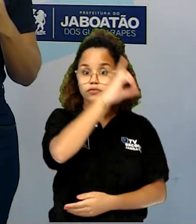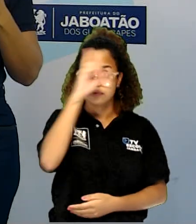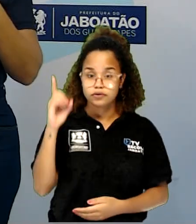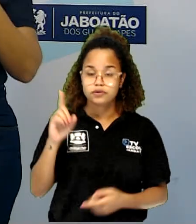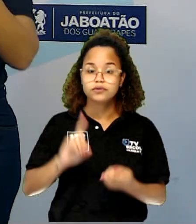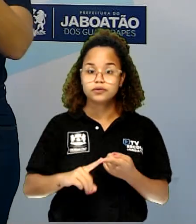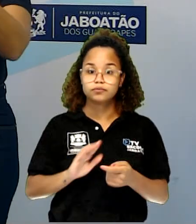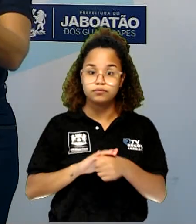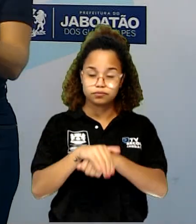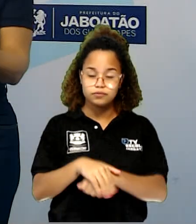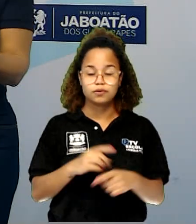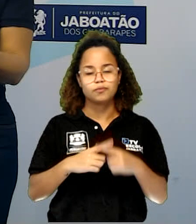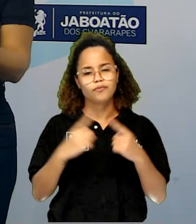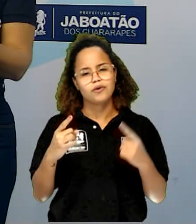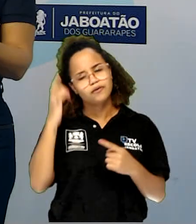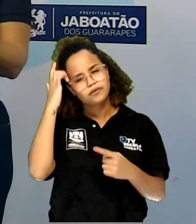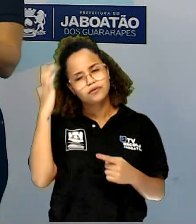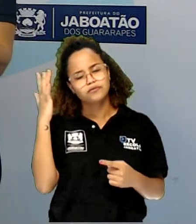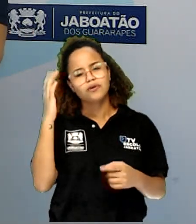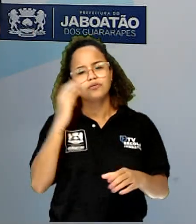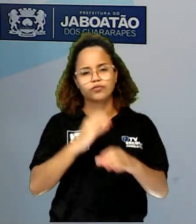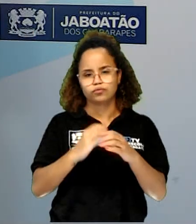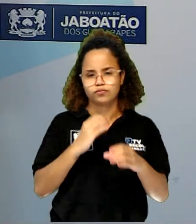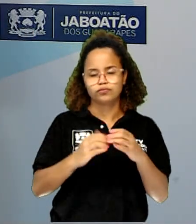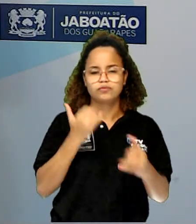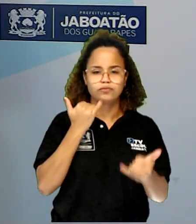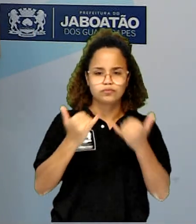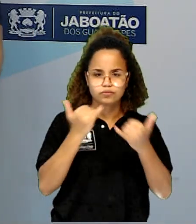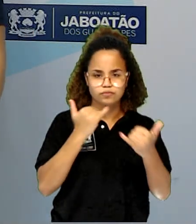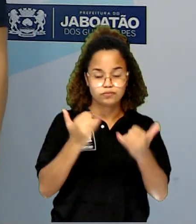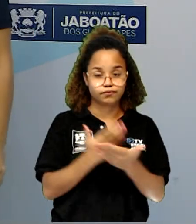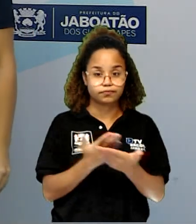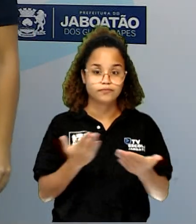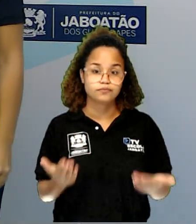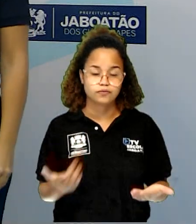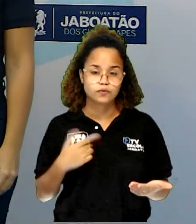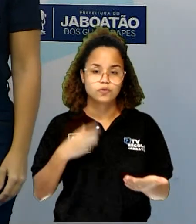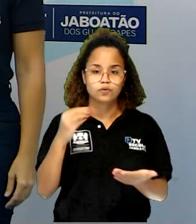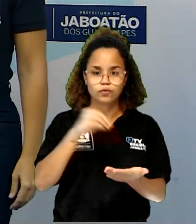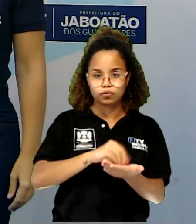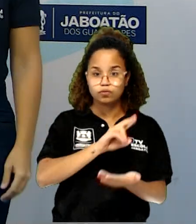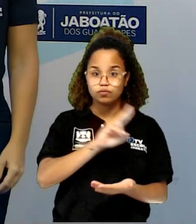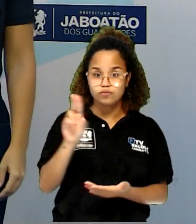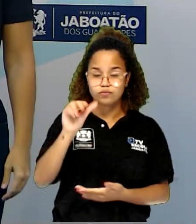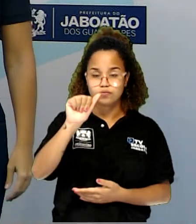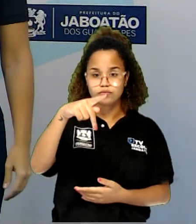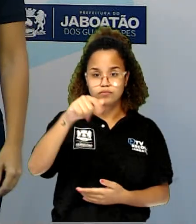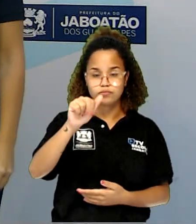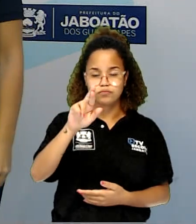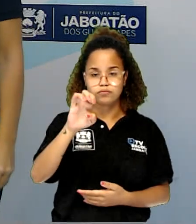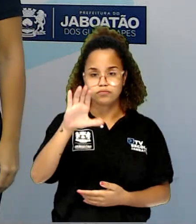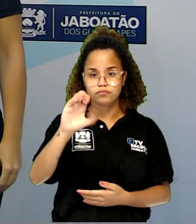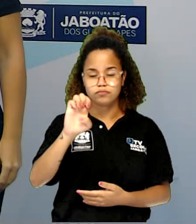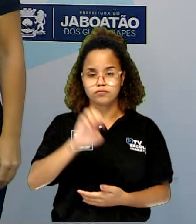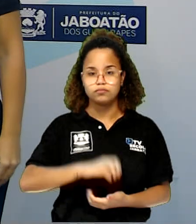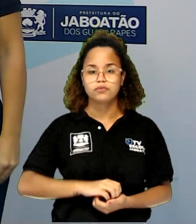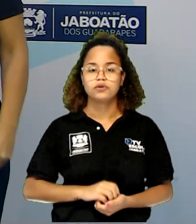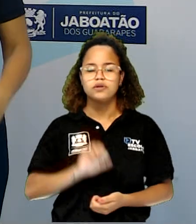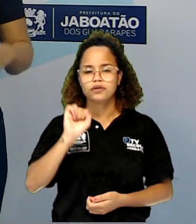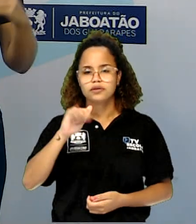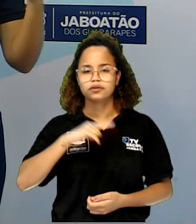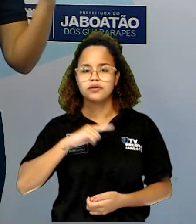Mas para facilitar a informação para vocês, eu coloquei dessa forma. Então, onde o sol aparece